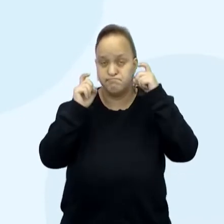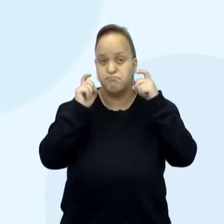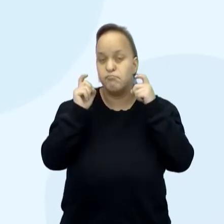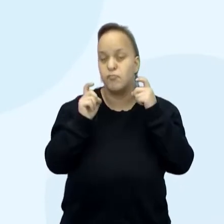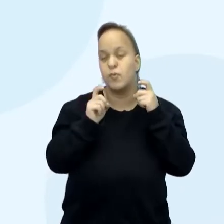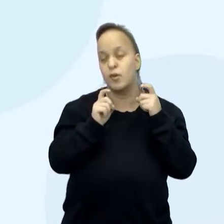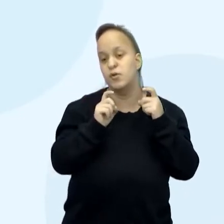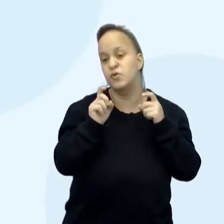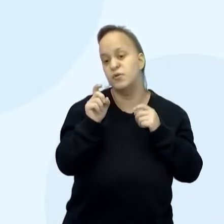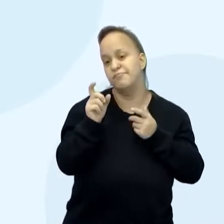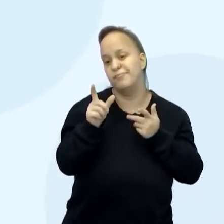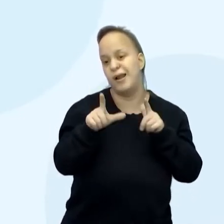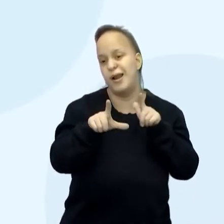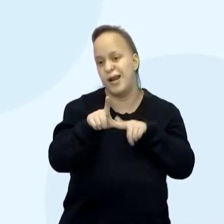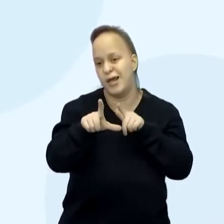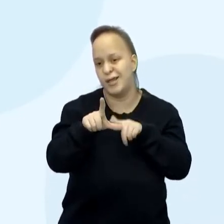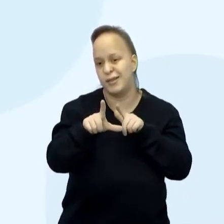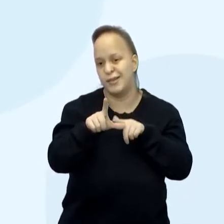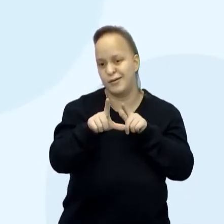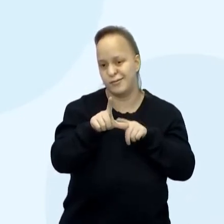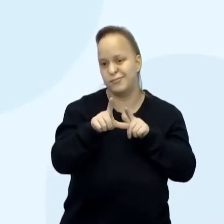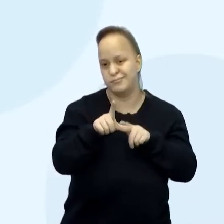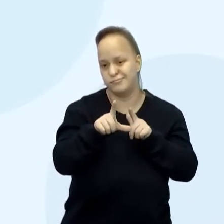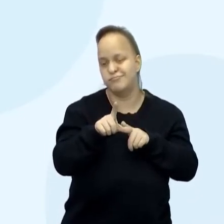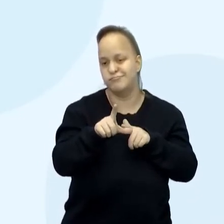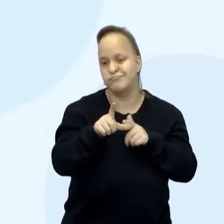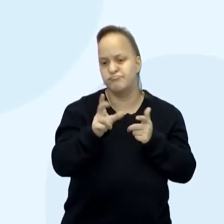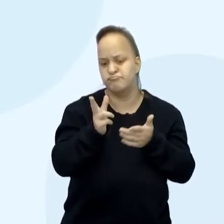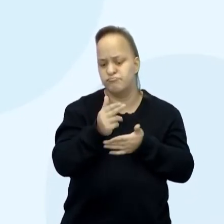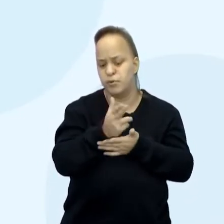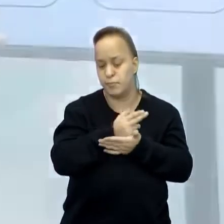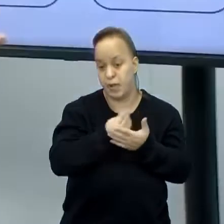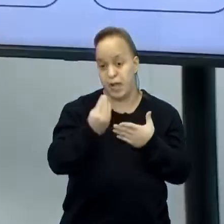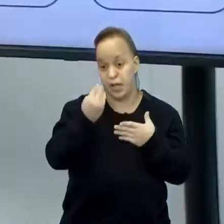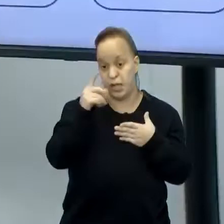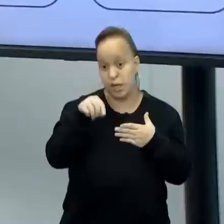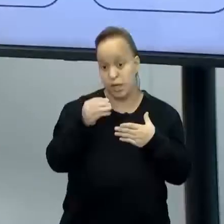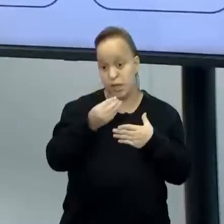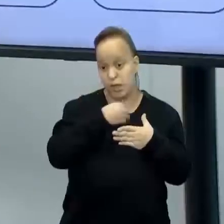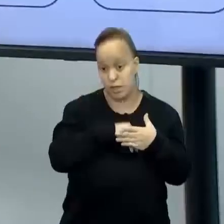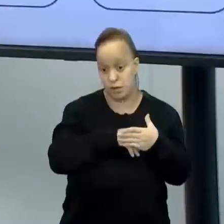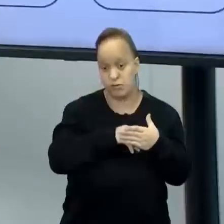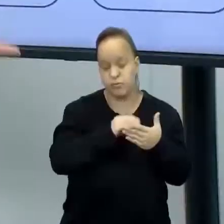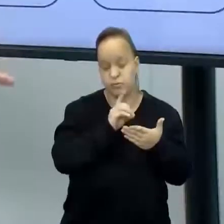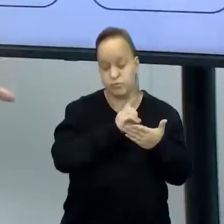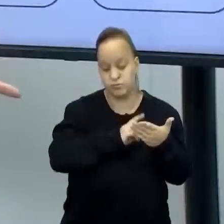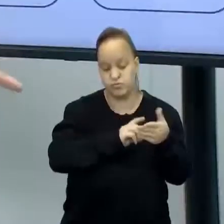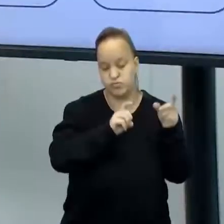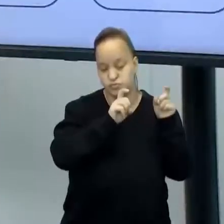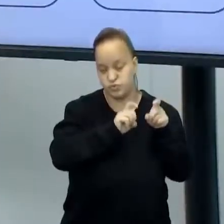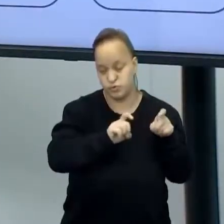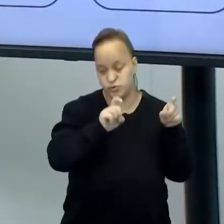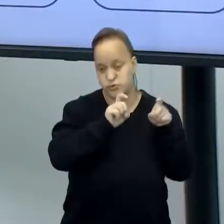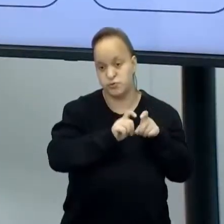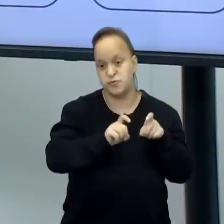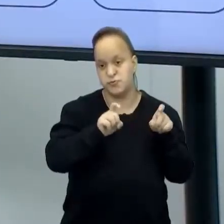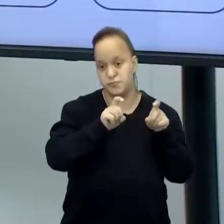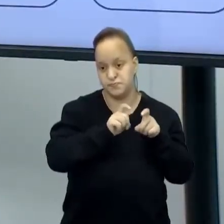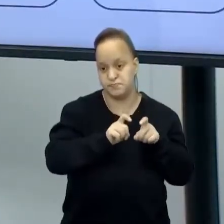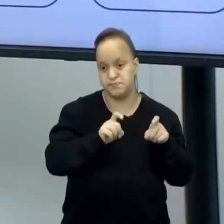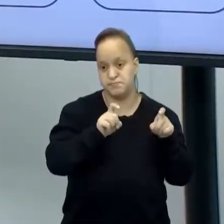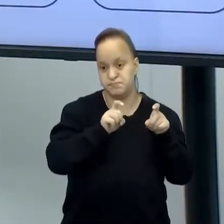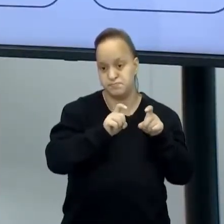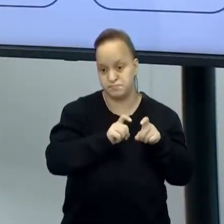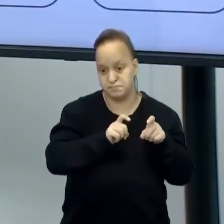tipográficas. Então, ele é dentro do design gráfico. Ele é um braço do design gráfico.